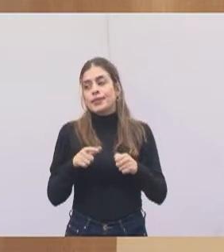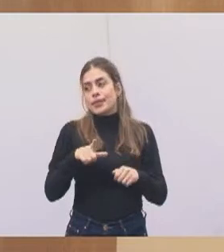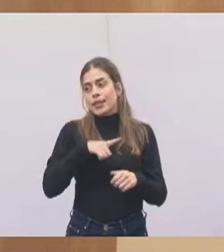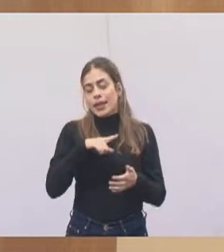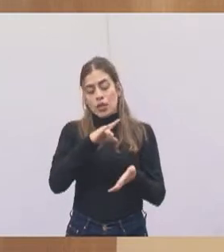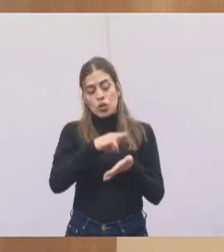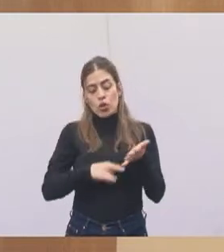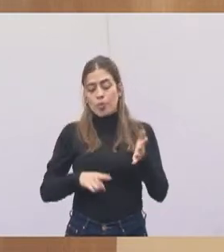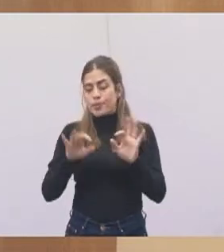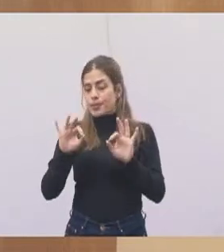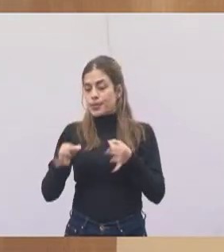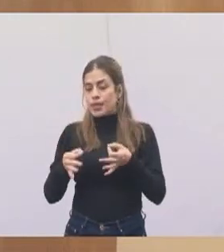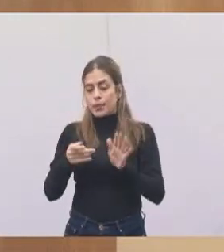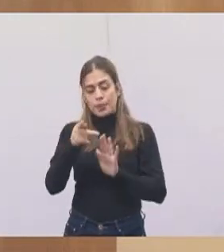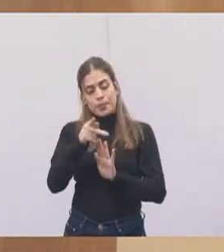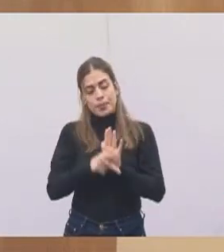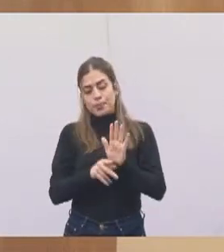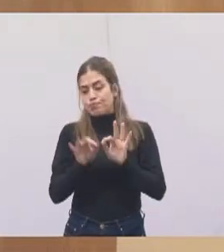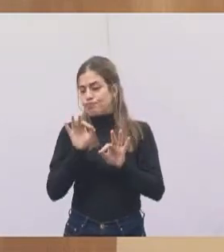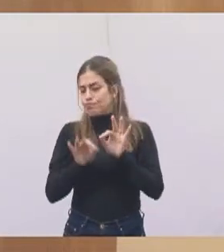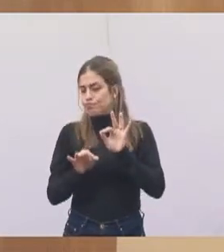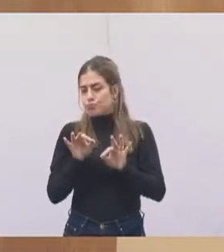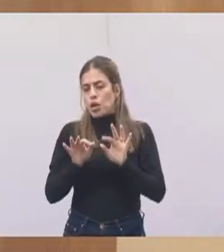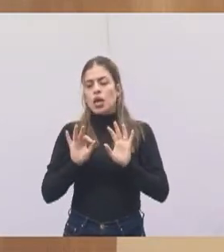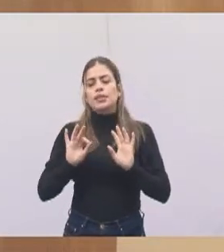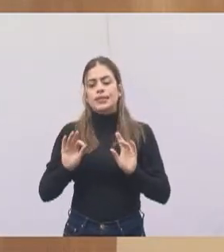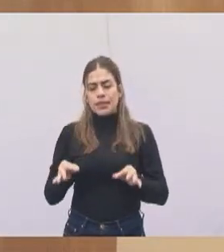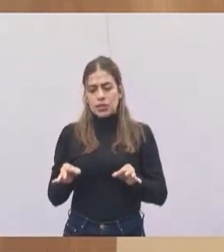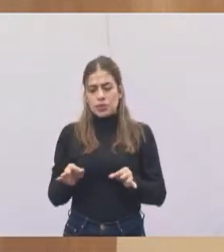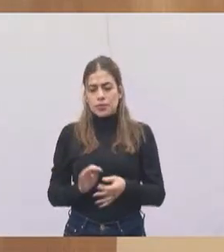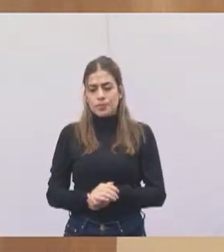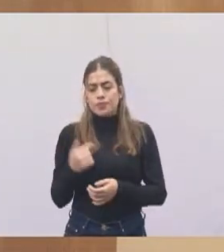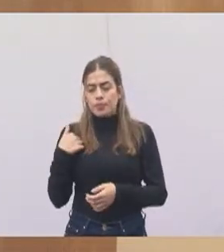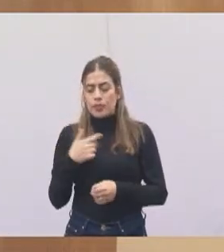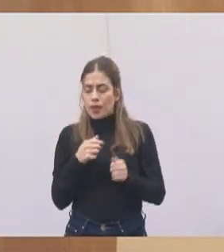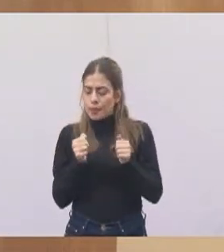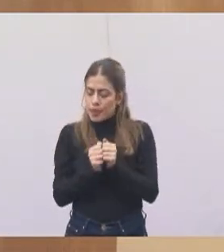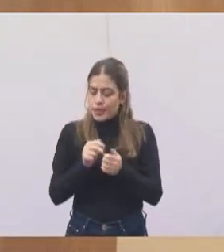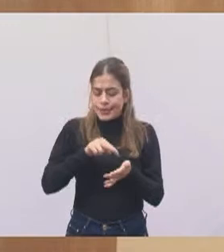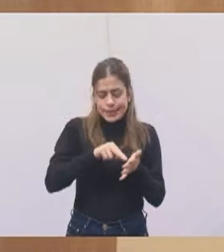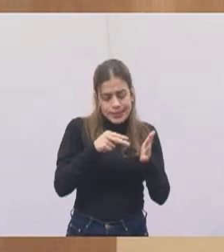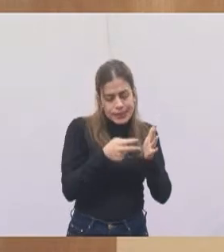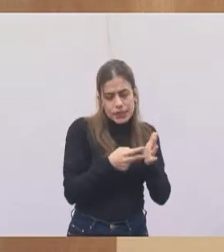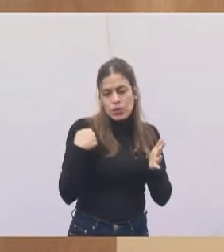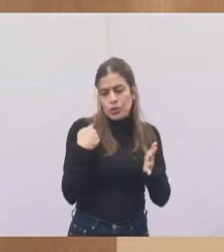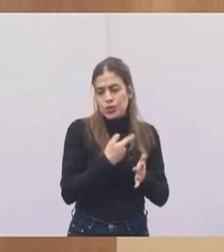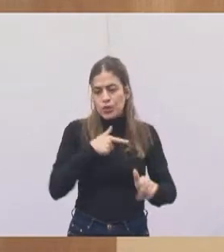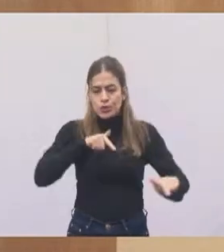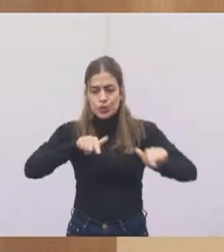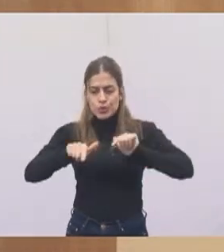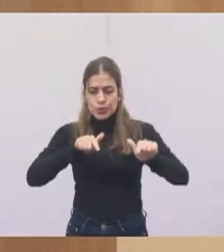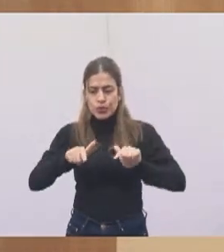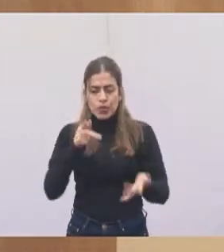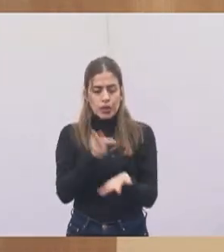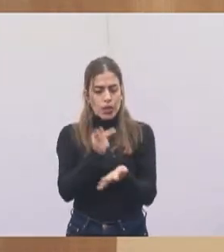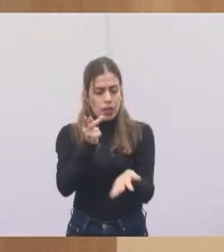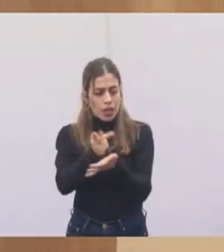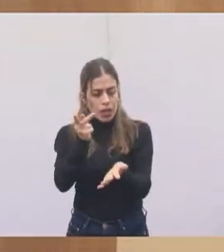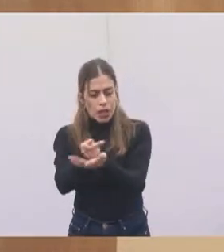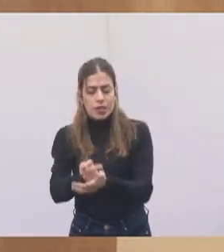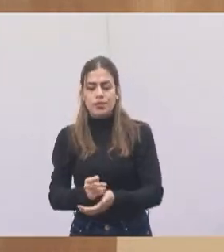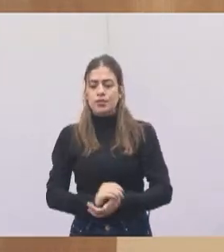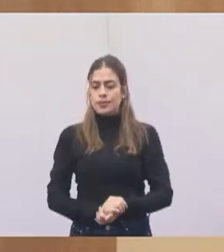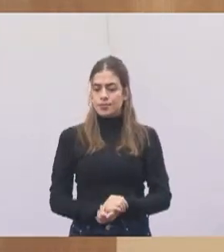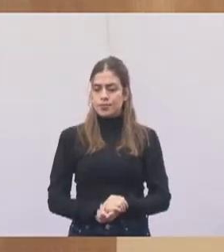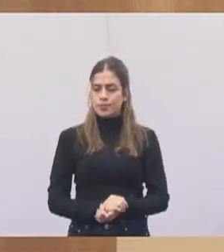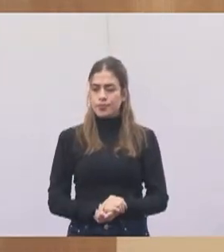documentação, tem que ter todo um projeto e a gente acompanhar. Eu acho que é nesse sentido que a gente vai continuar trabalhando e nós estamos vendo o resultado.